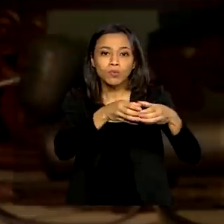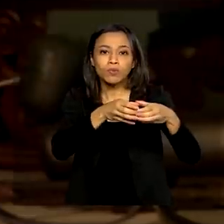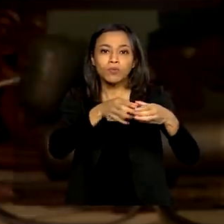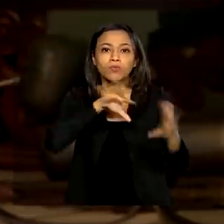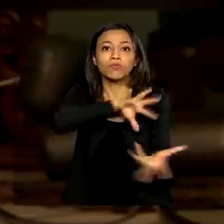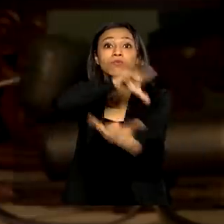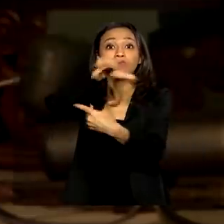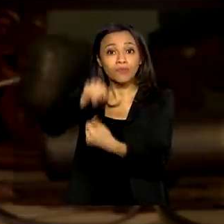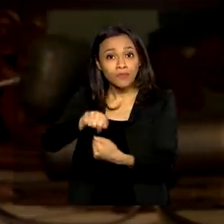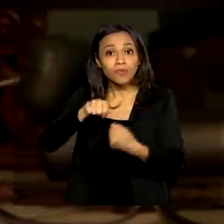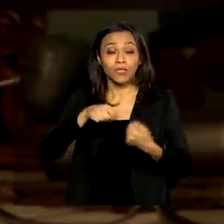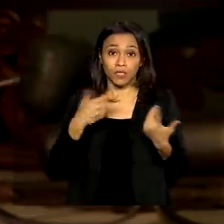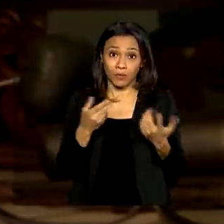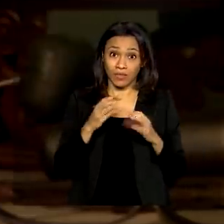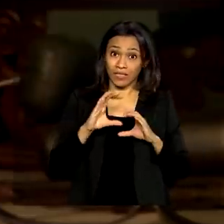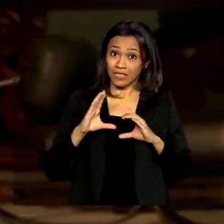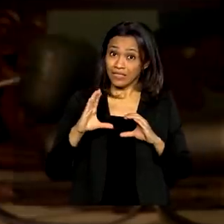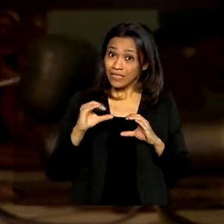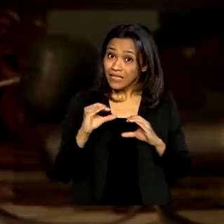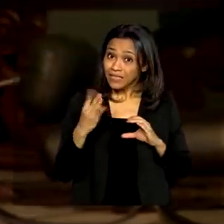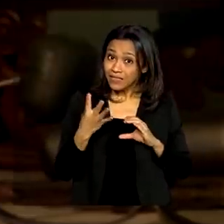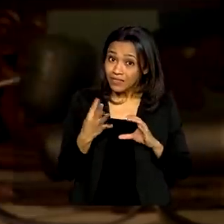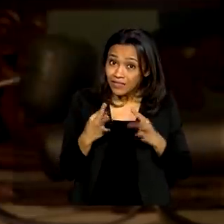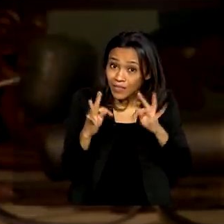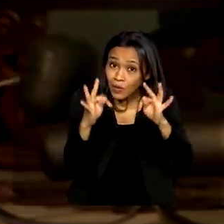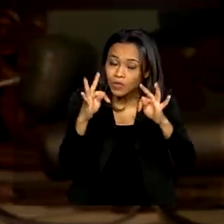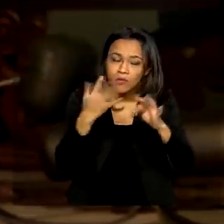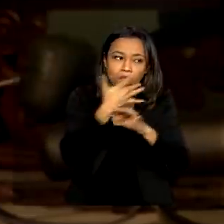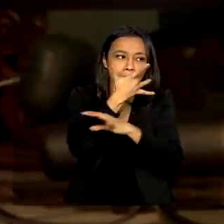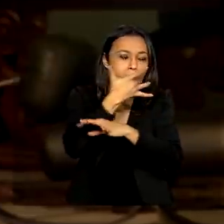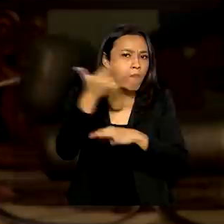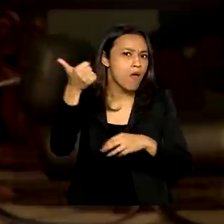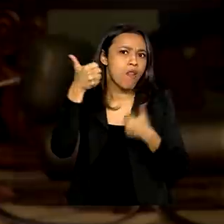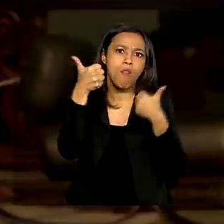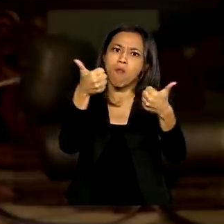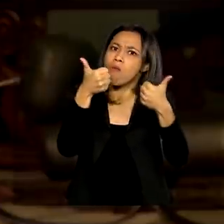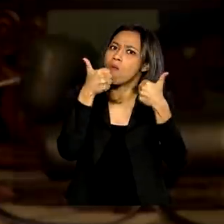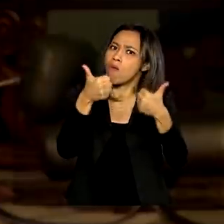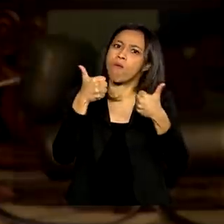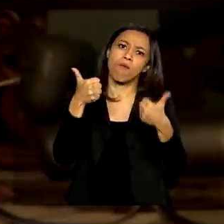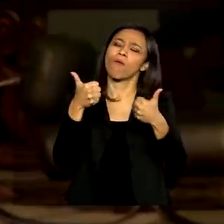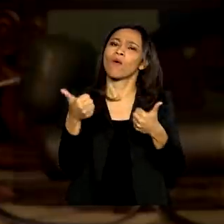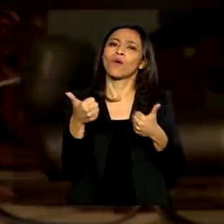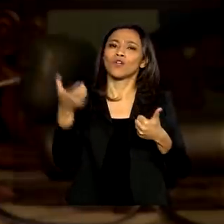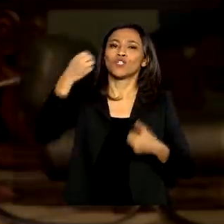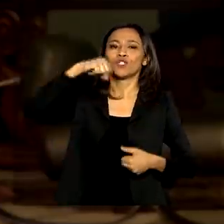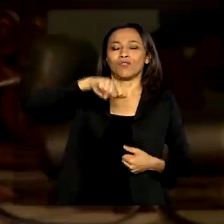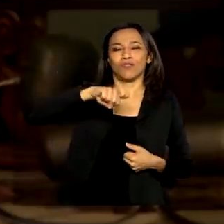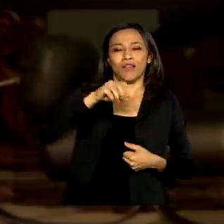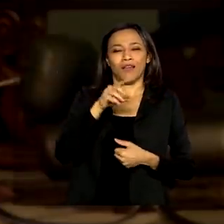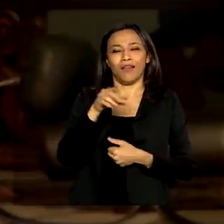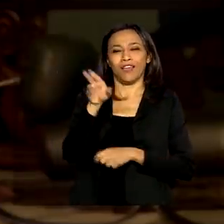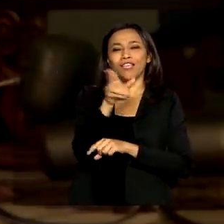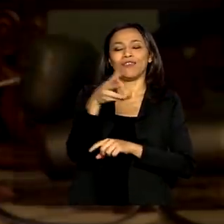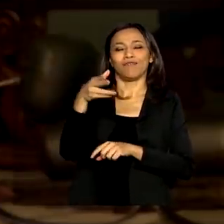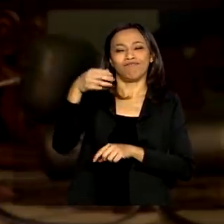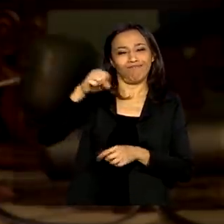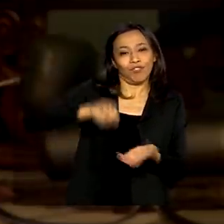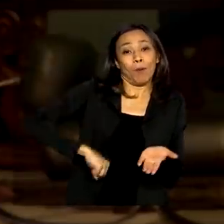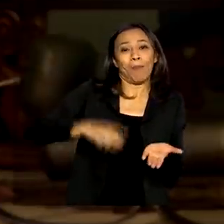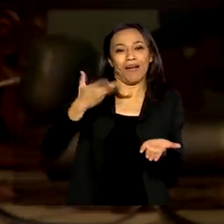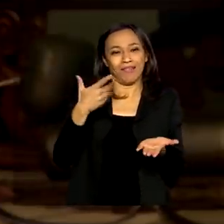e o Brasil, a ciência e tecnologia é o melhor diplomata que existe, isso pode ter certeza, eu já tenho feito esse trabalho, seja nos meus